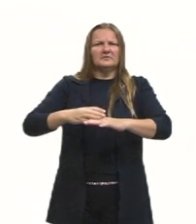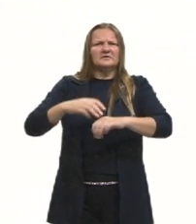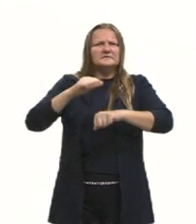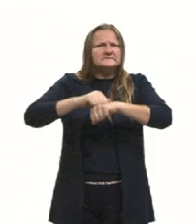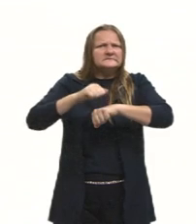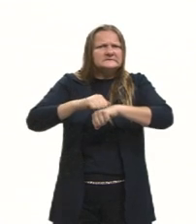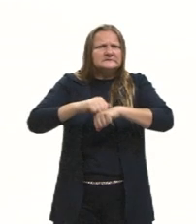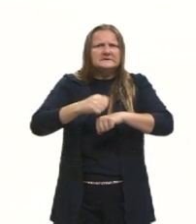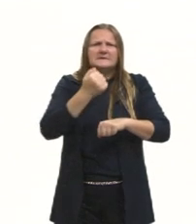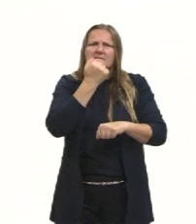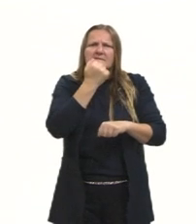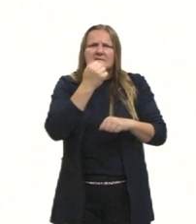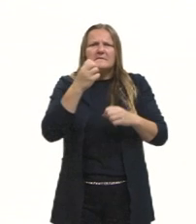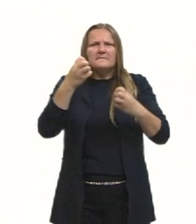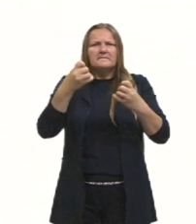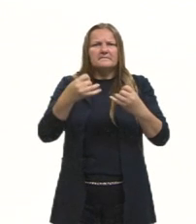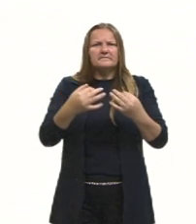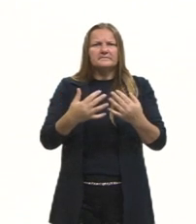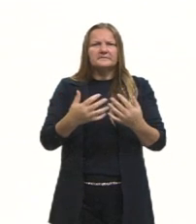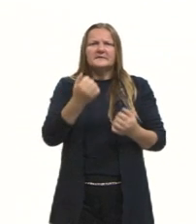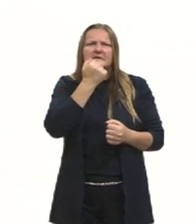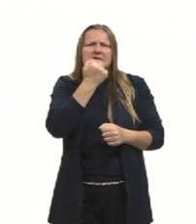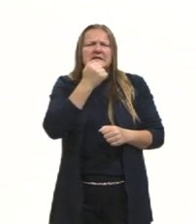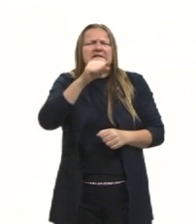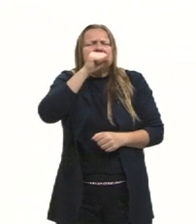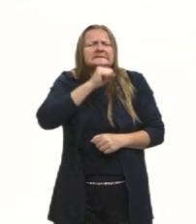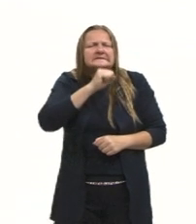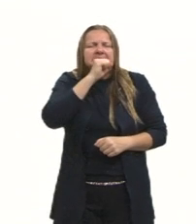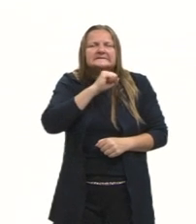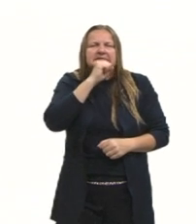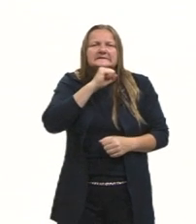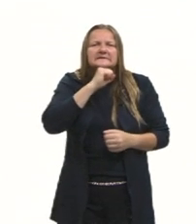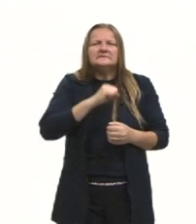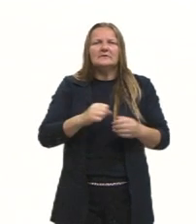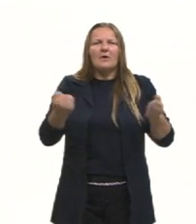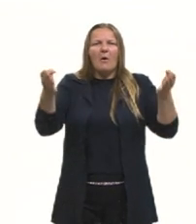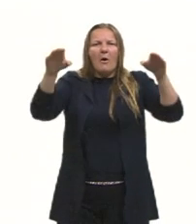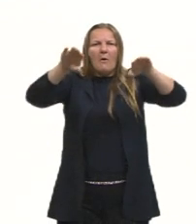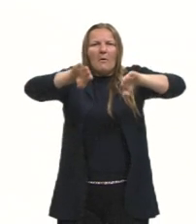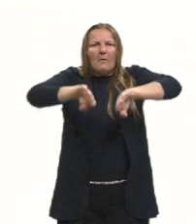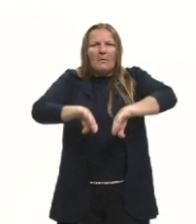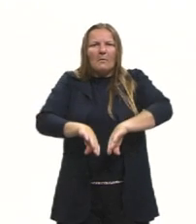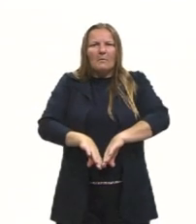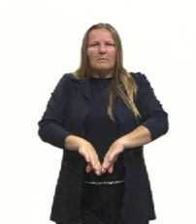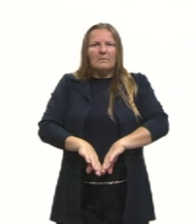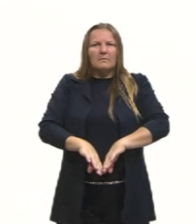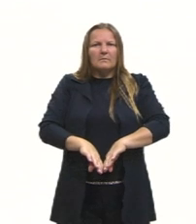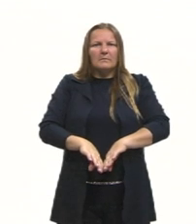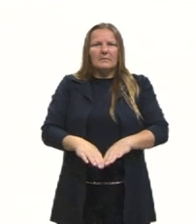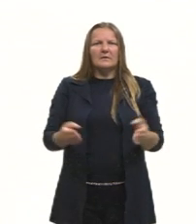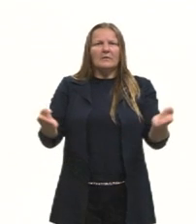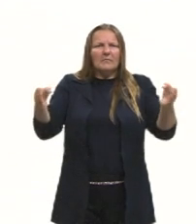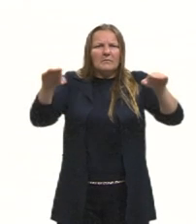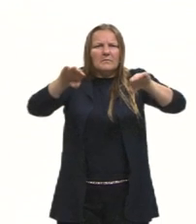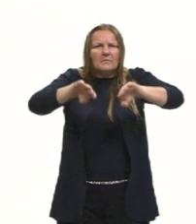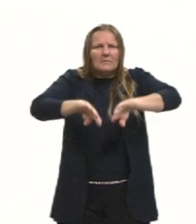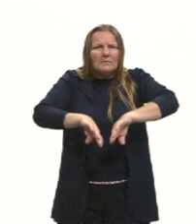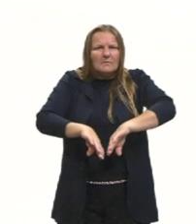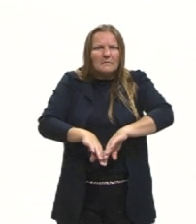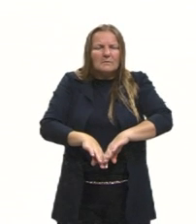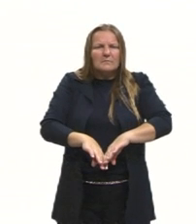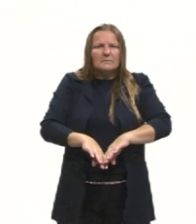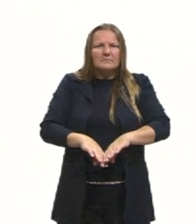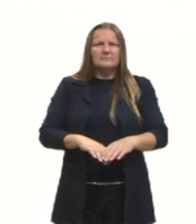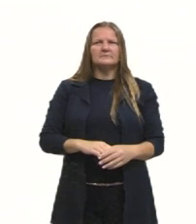Cristalinos são justamente rochas mais antigas. Depressões absolutas? Depressão é uma parte mais baixa, é uma